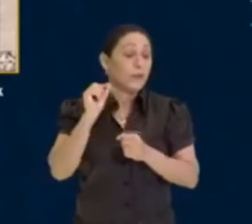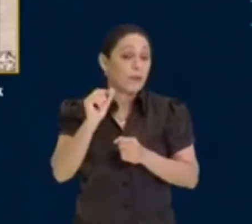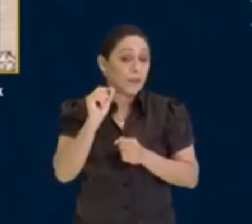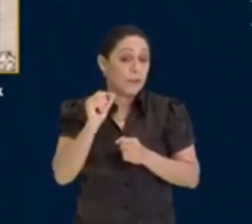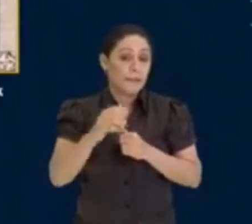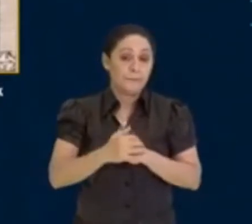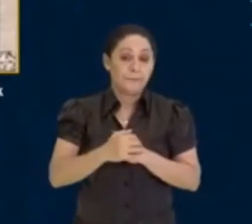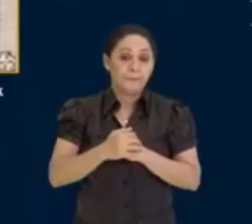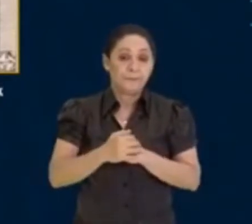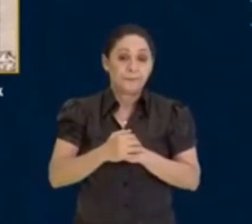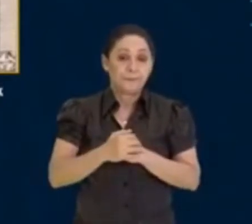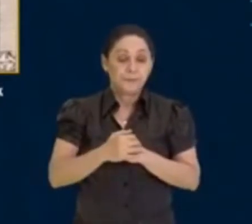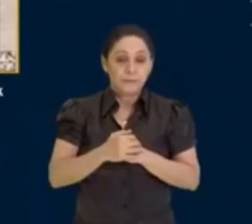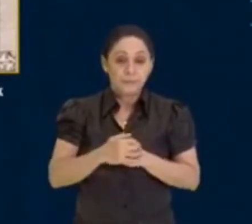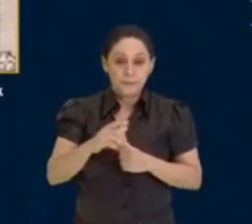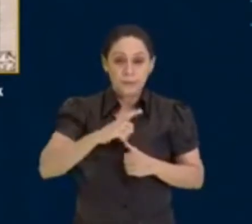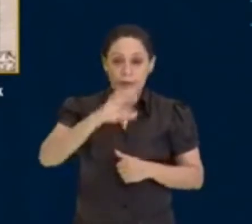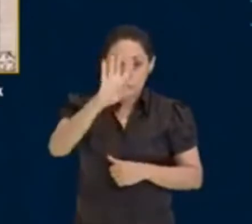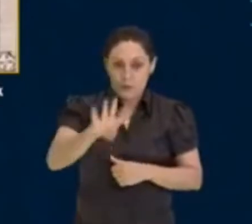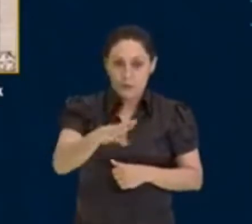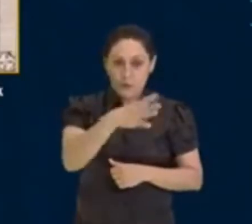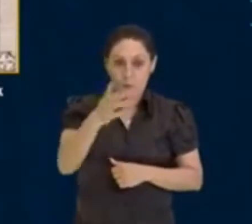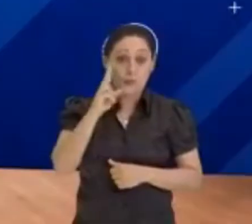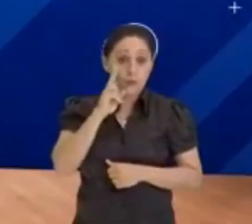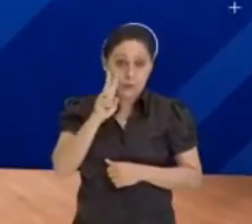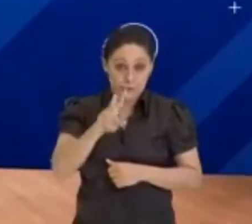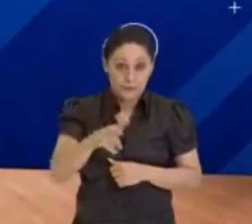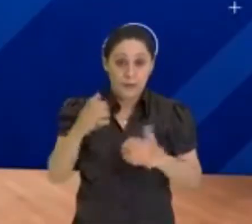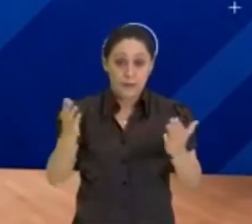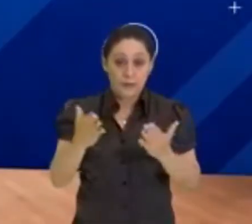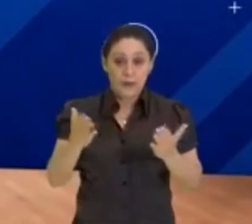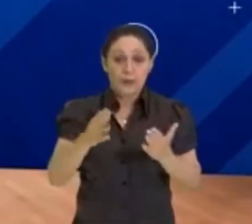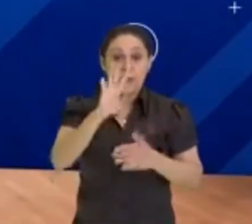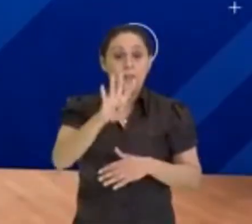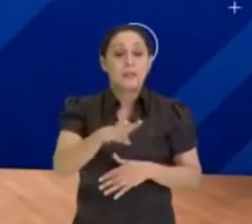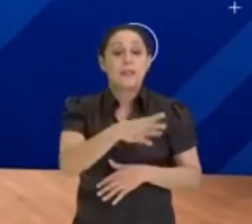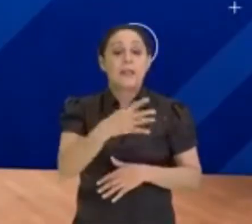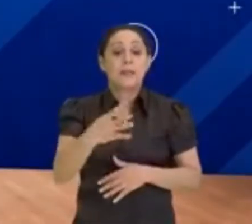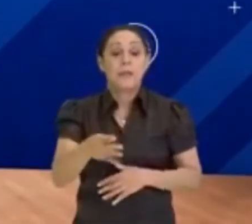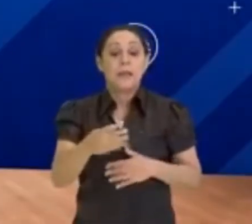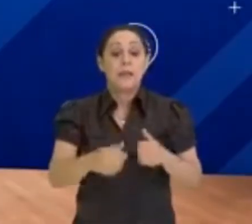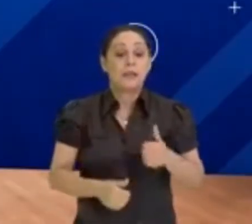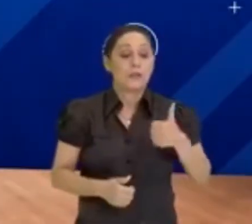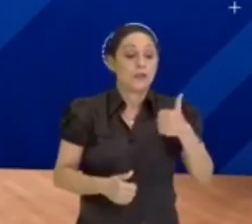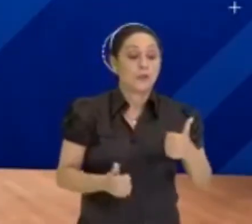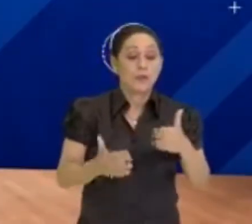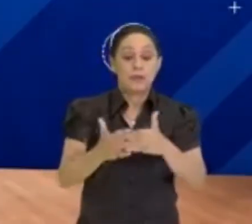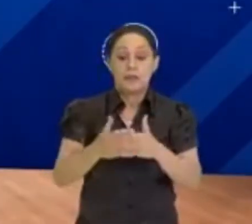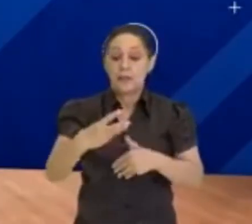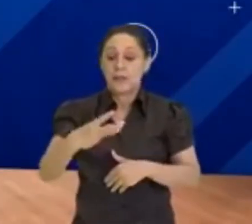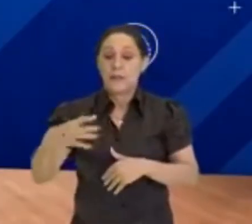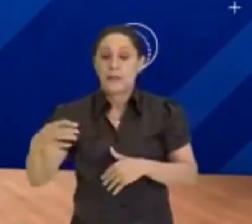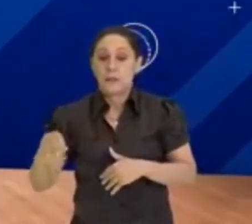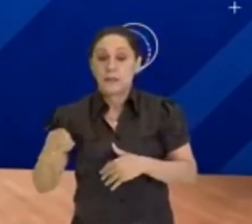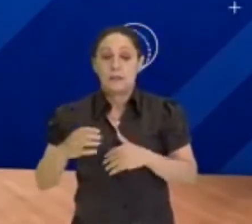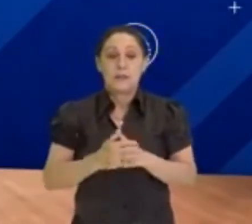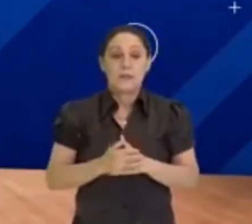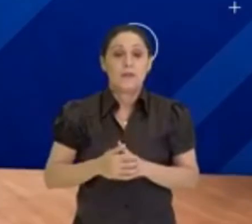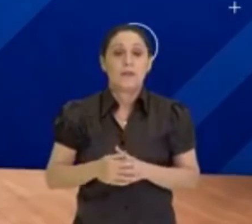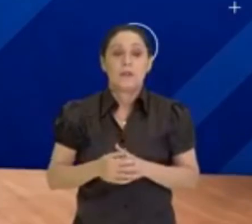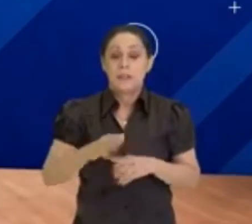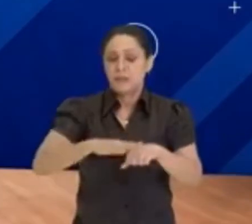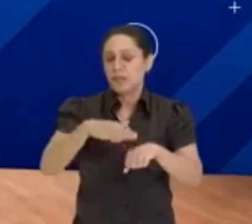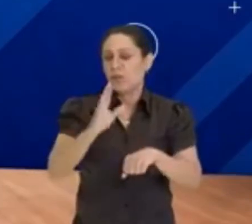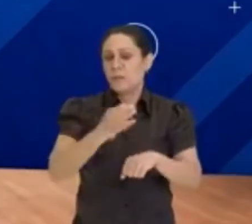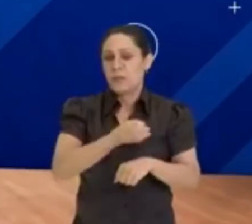Nós temos lá a tabela, como você viu, e essa tabela, ela vai de 1 a 30. No caso, ele fez com mais valores. Nesse caso,